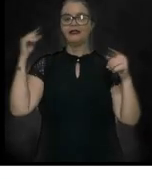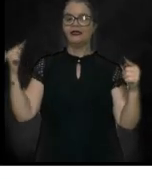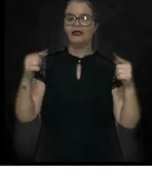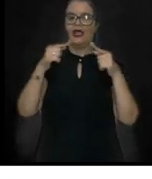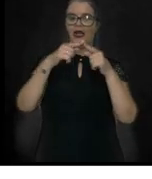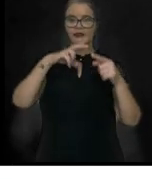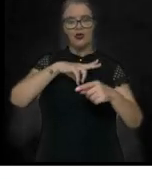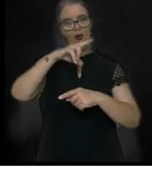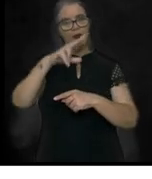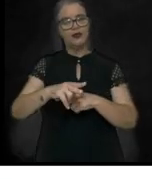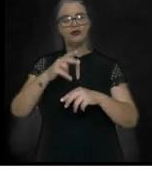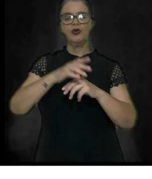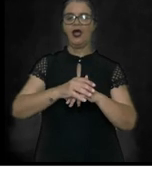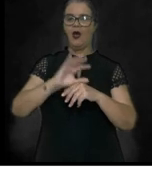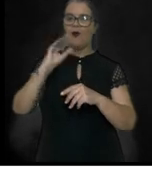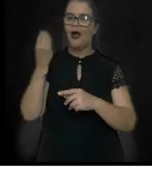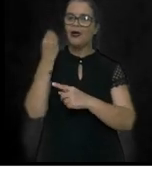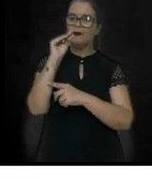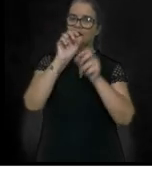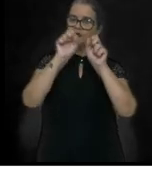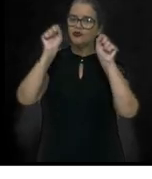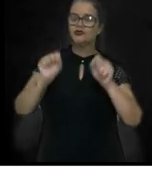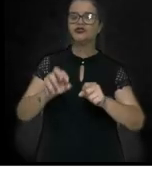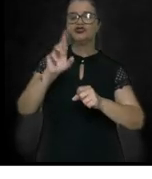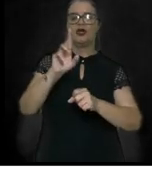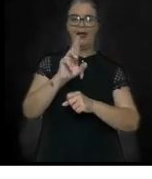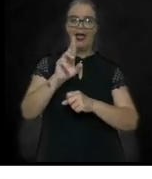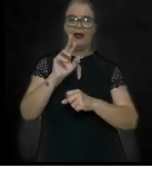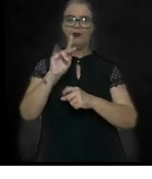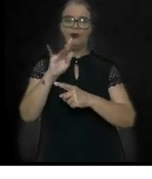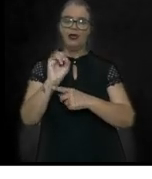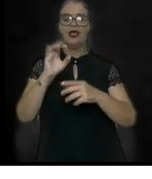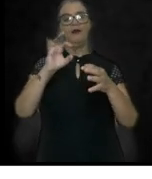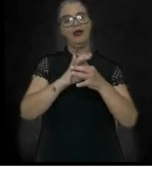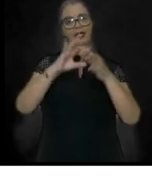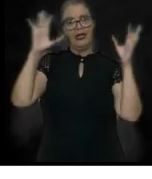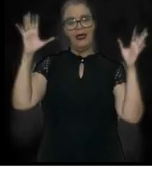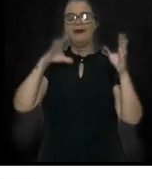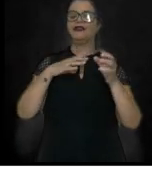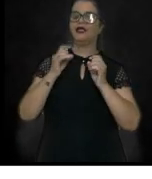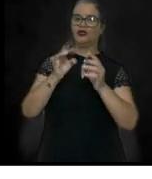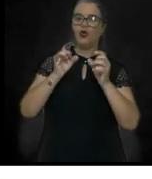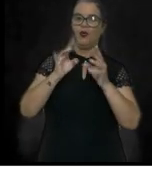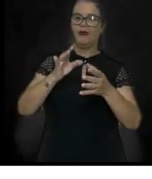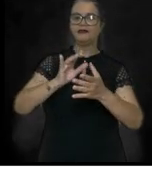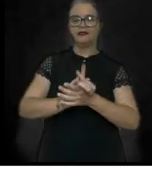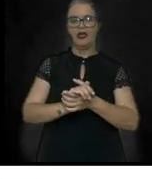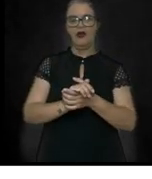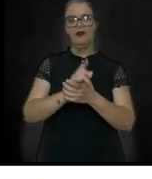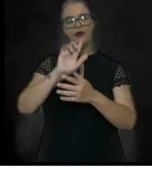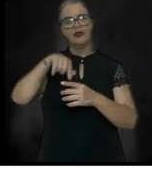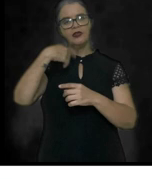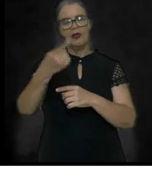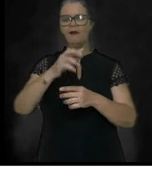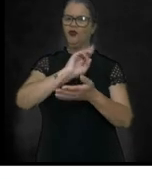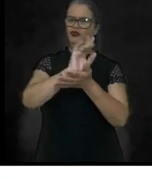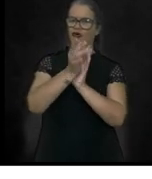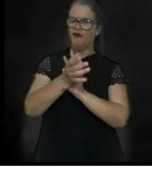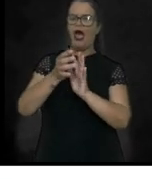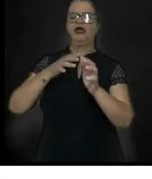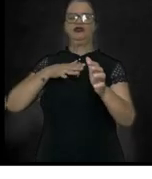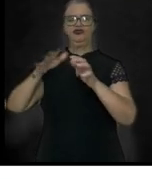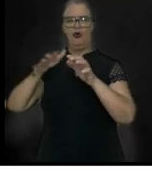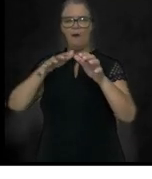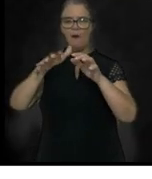implantação do sistema republicano e liberdade comercial. Após vários motins de saques,